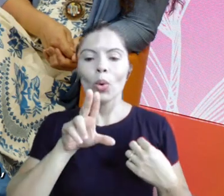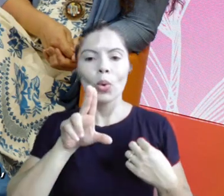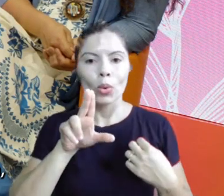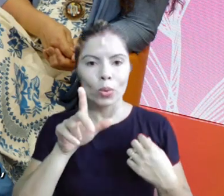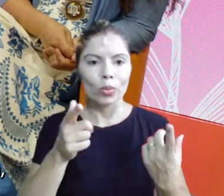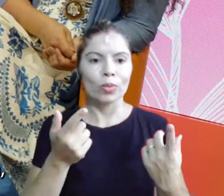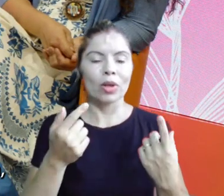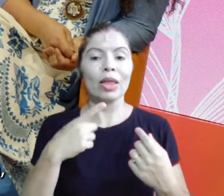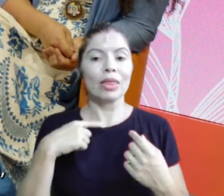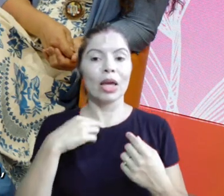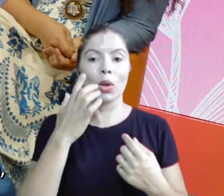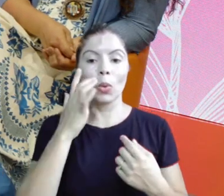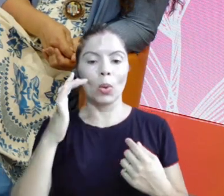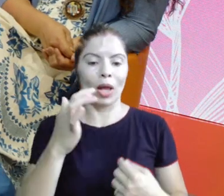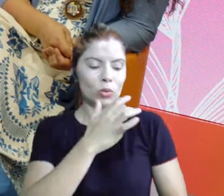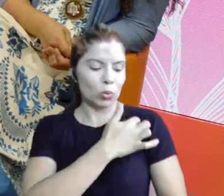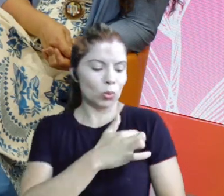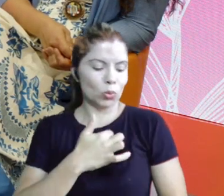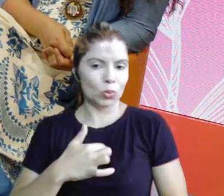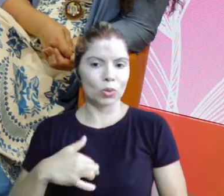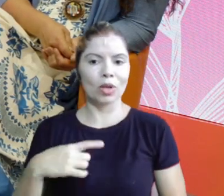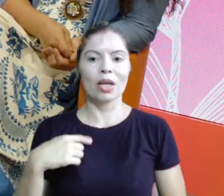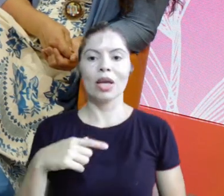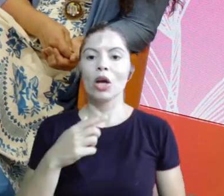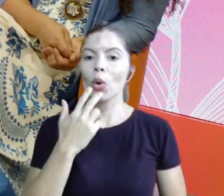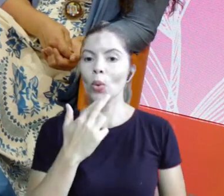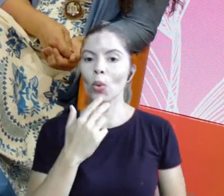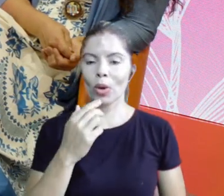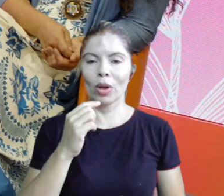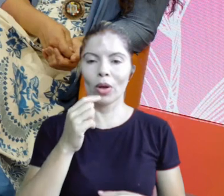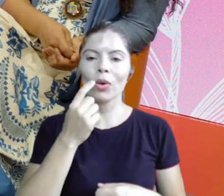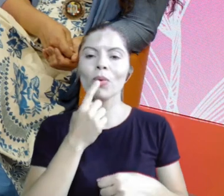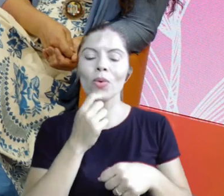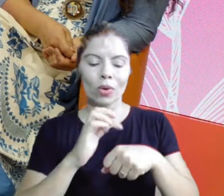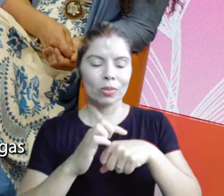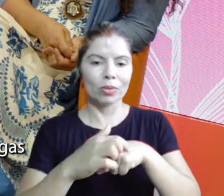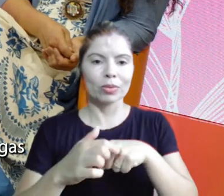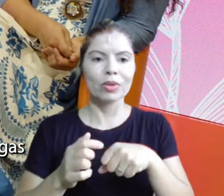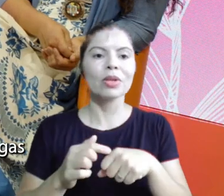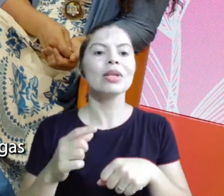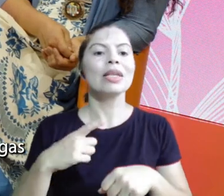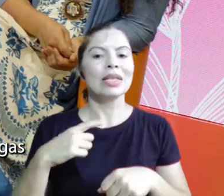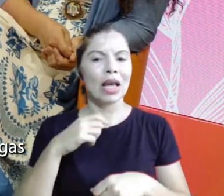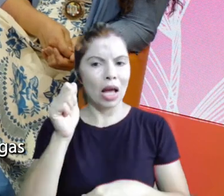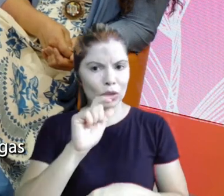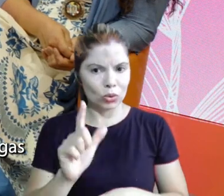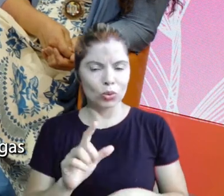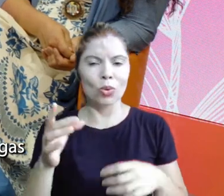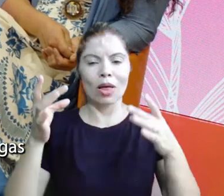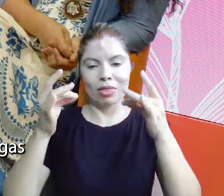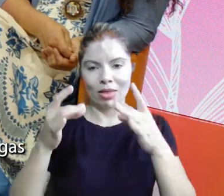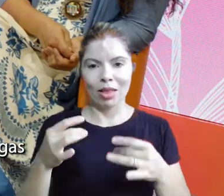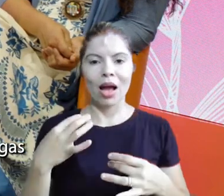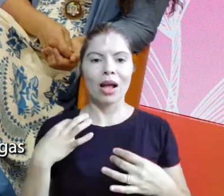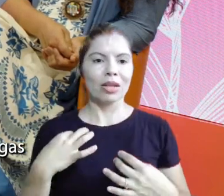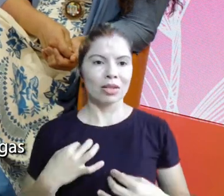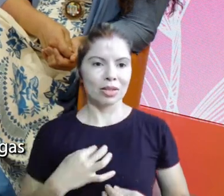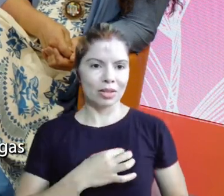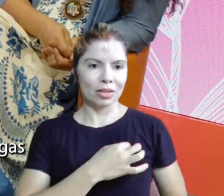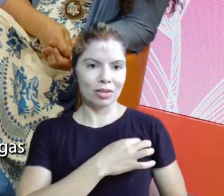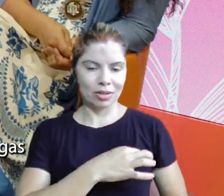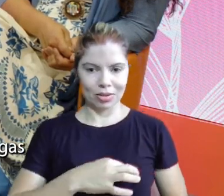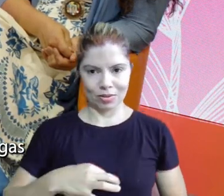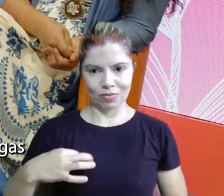cru, com fios dourados. Na barra, ele é goiaba, cor goiaba. E a outra barra, ela é azul e tem uns detalhes de